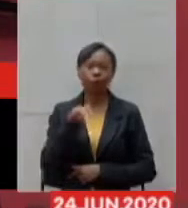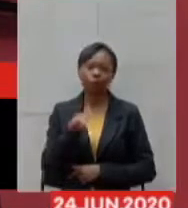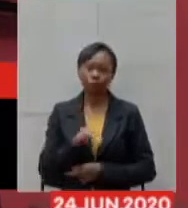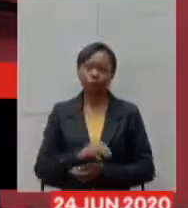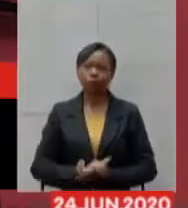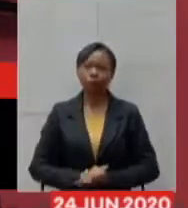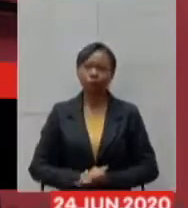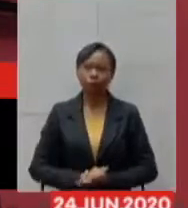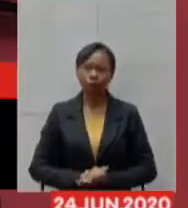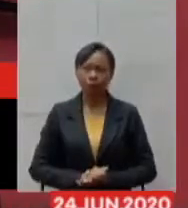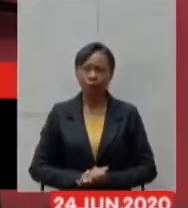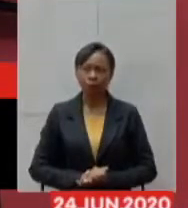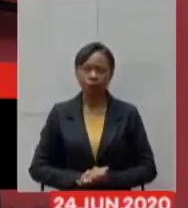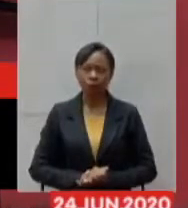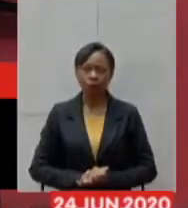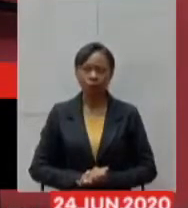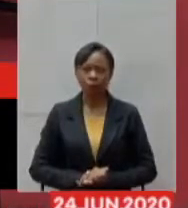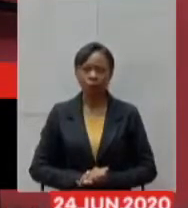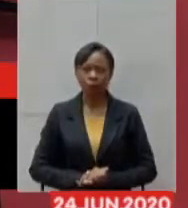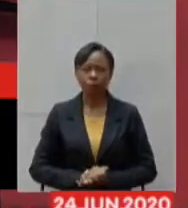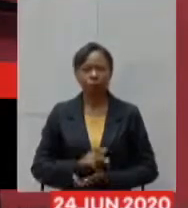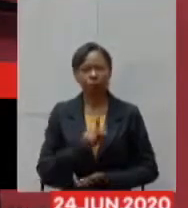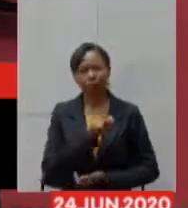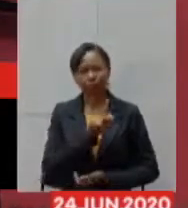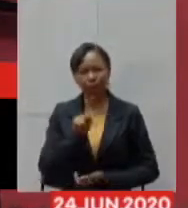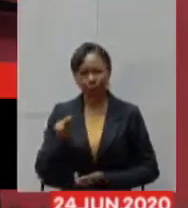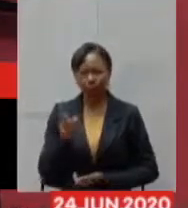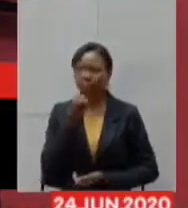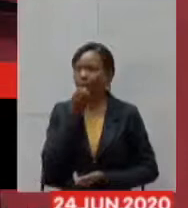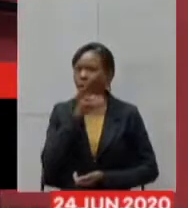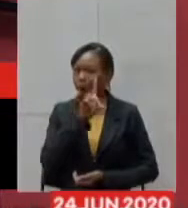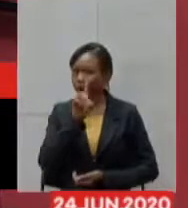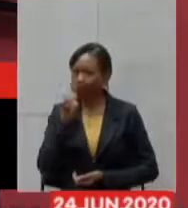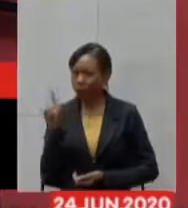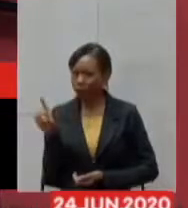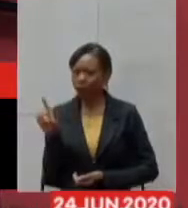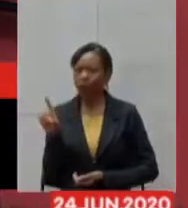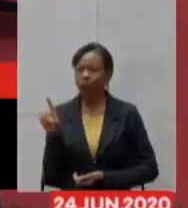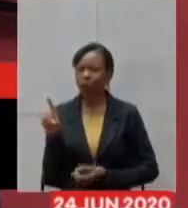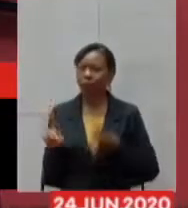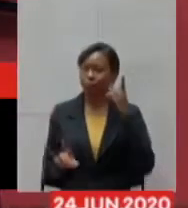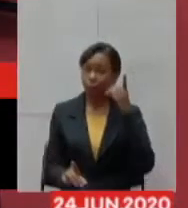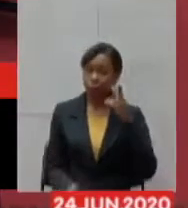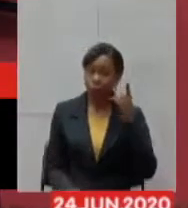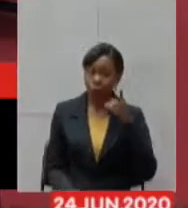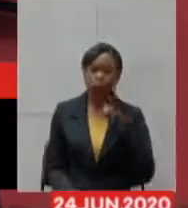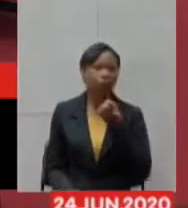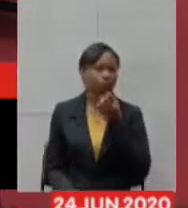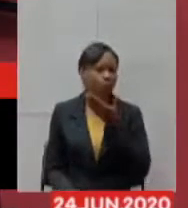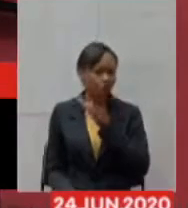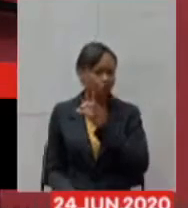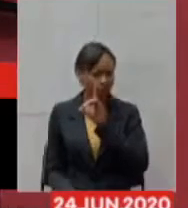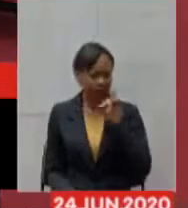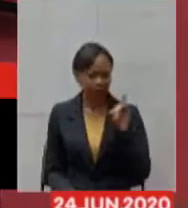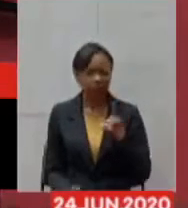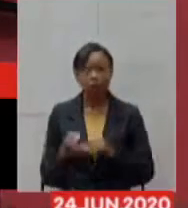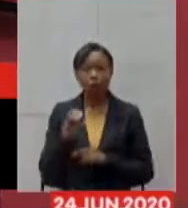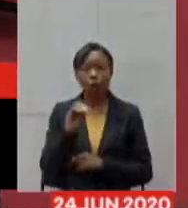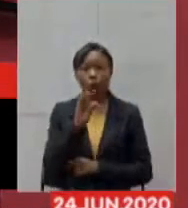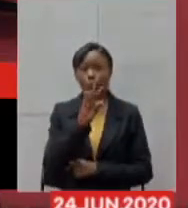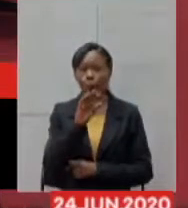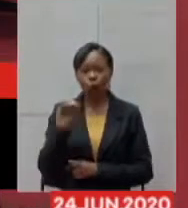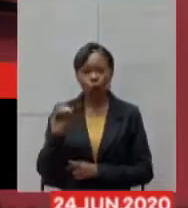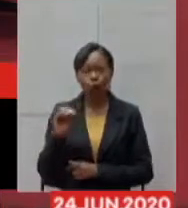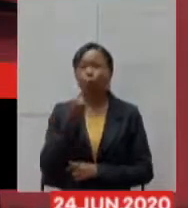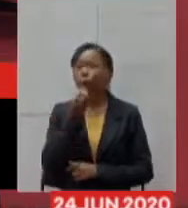Bom dia, presidente. Bom dia, deputado Carlos Pimenta. Bom dia, Otto. Bom dia a todos os